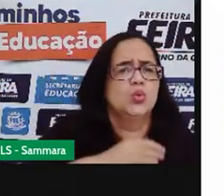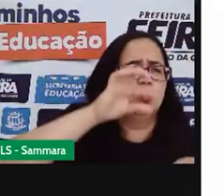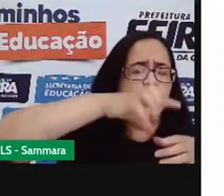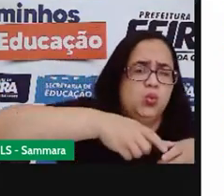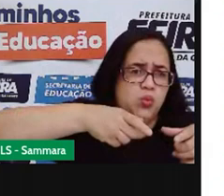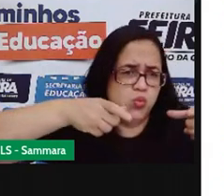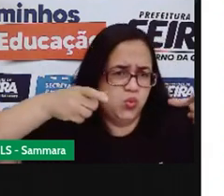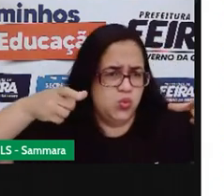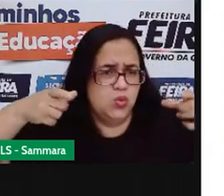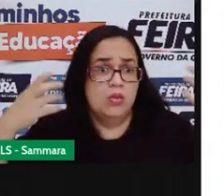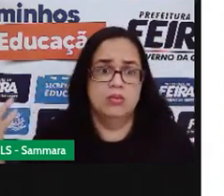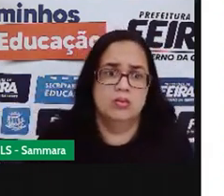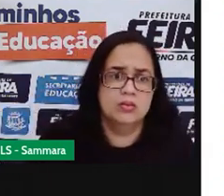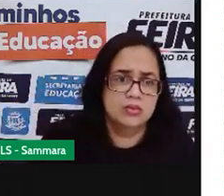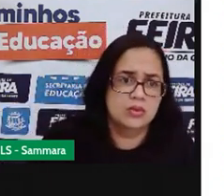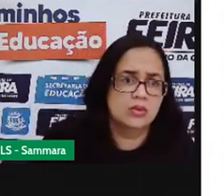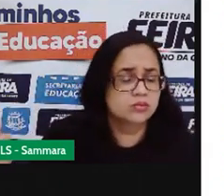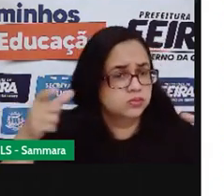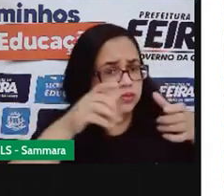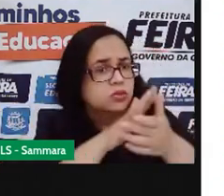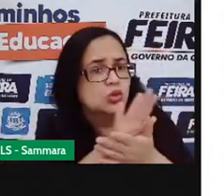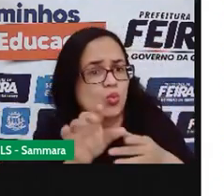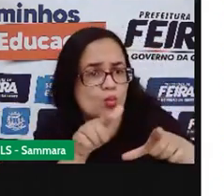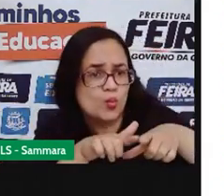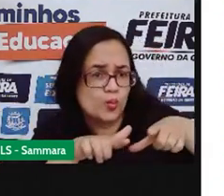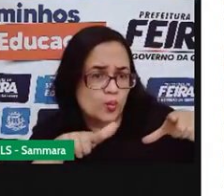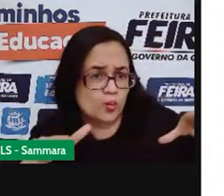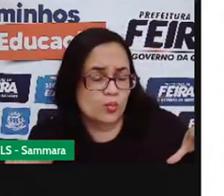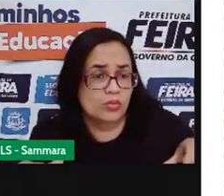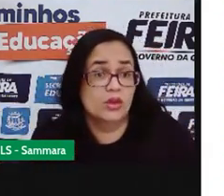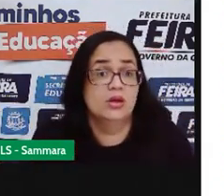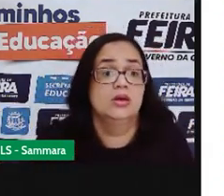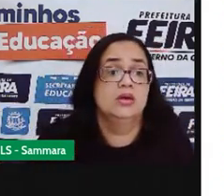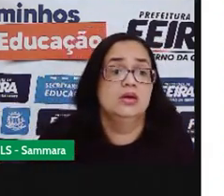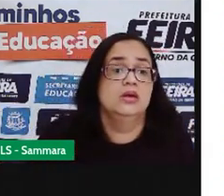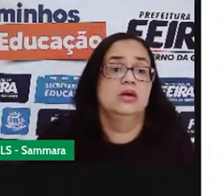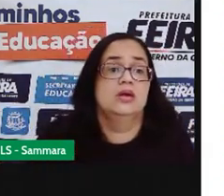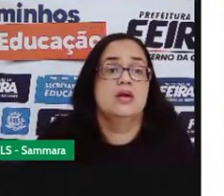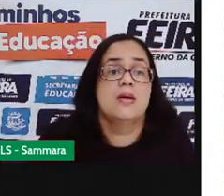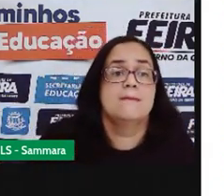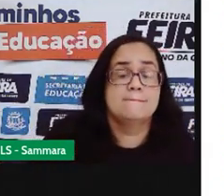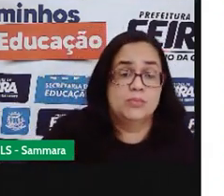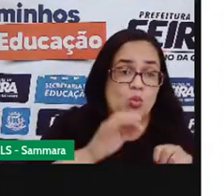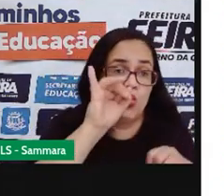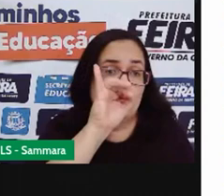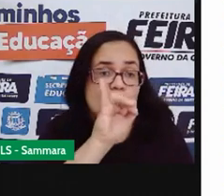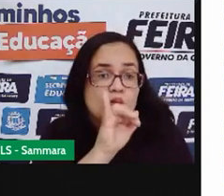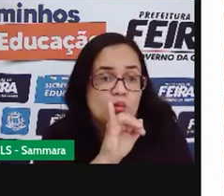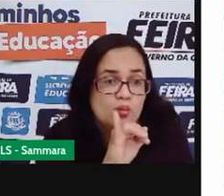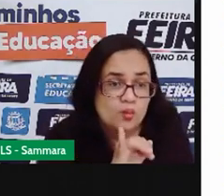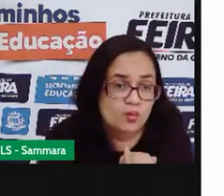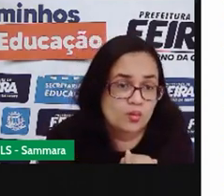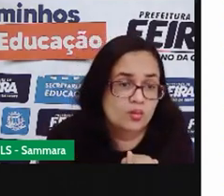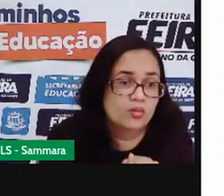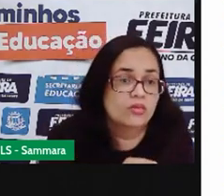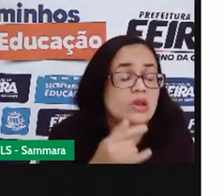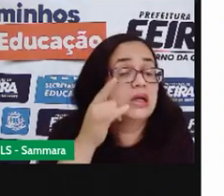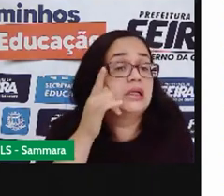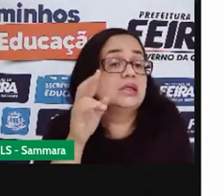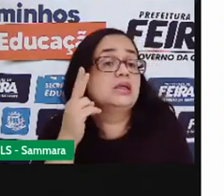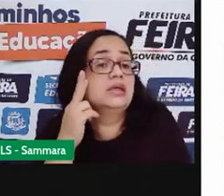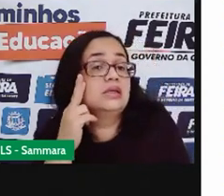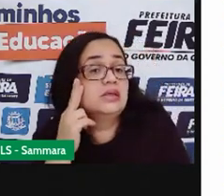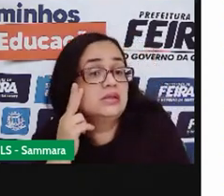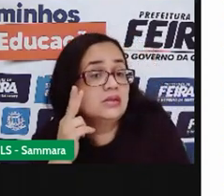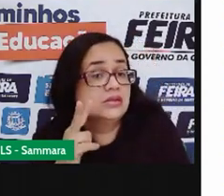cheio ou com o porquinho vazio. E se eu estivesse com um porquinho magro, se eu não teria o interesse